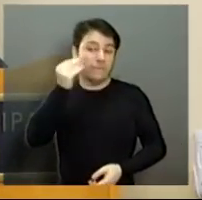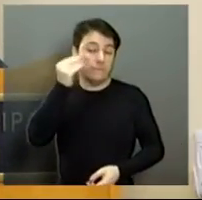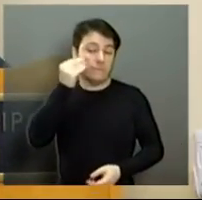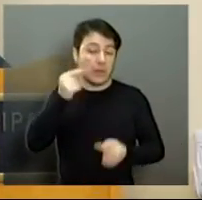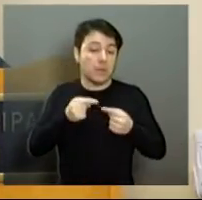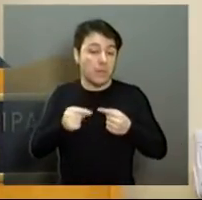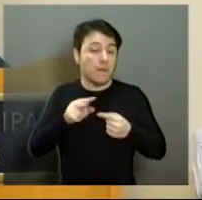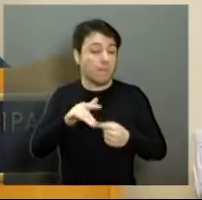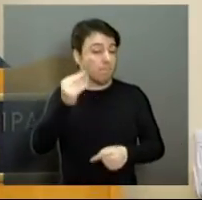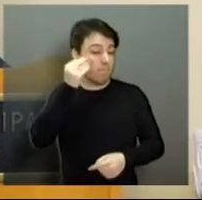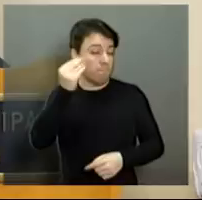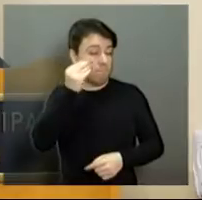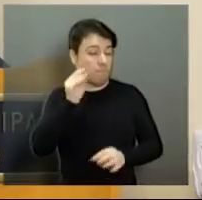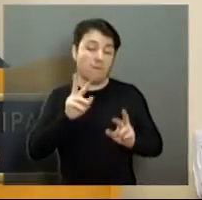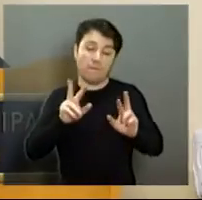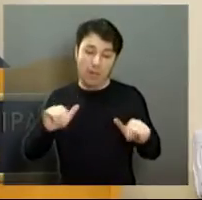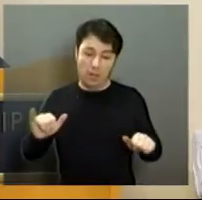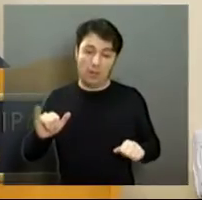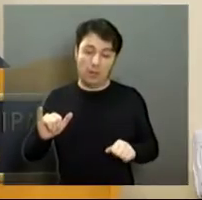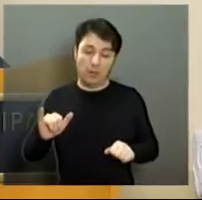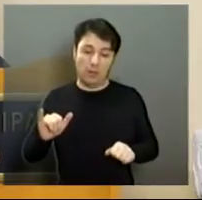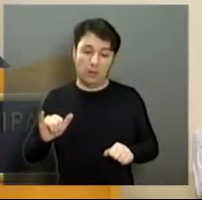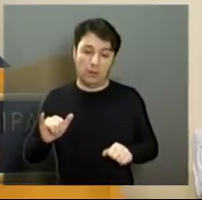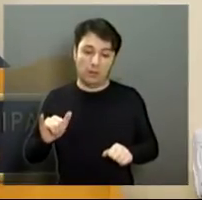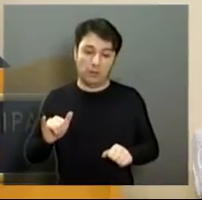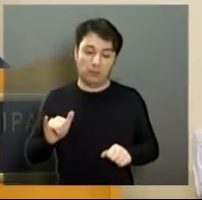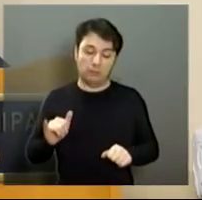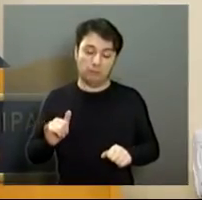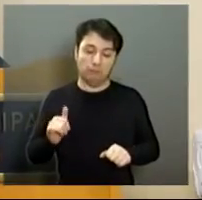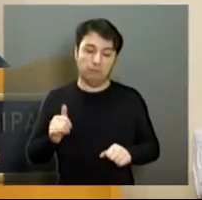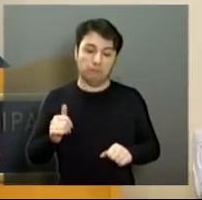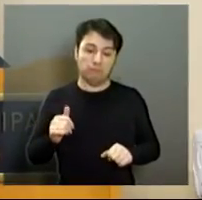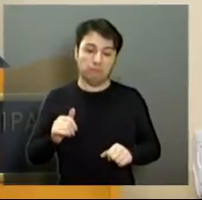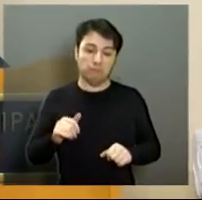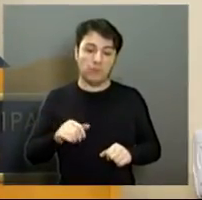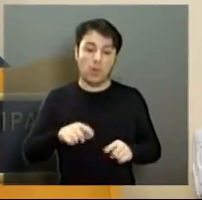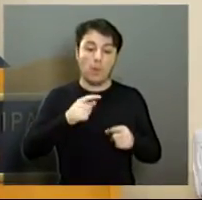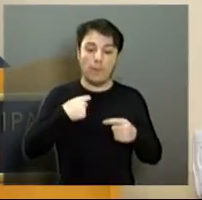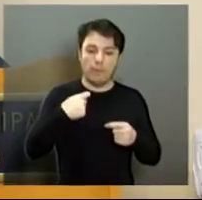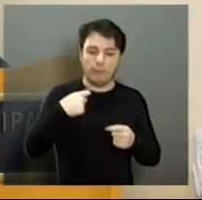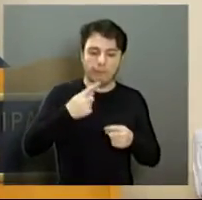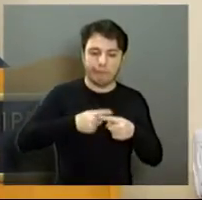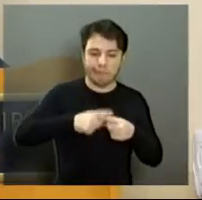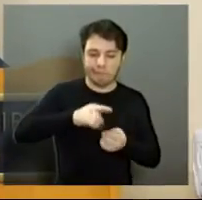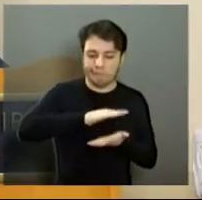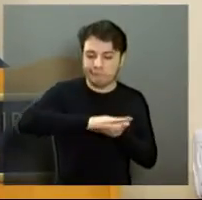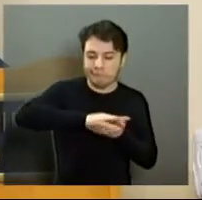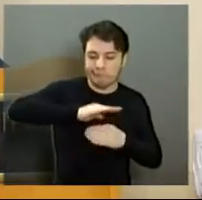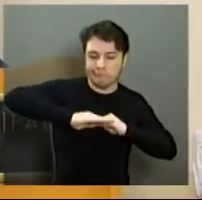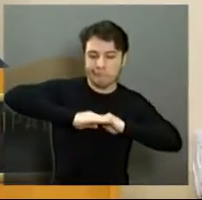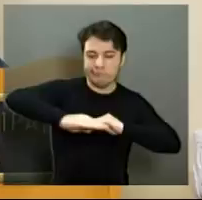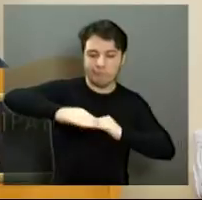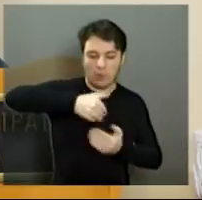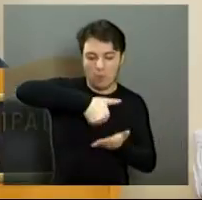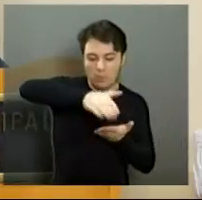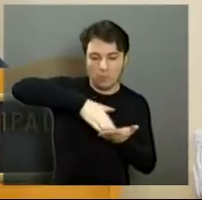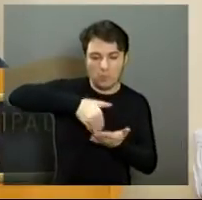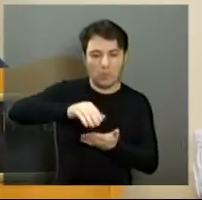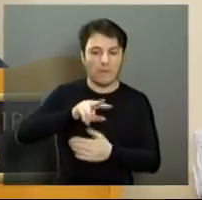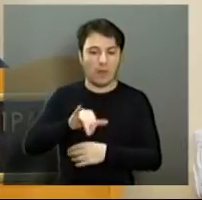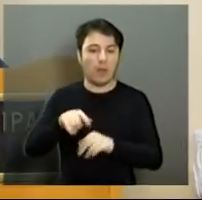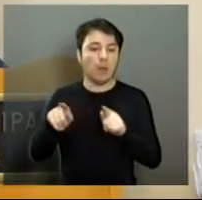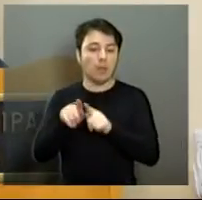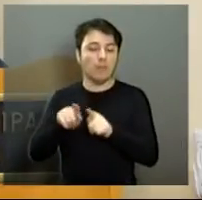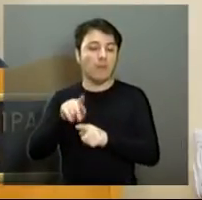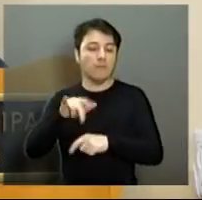está indo lá no local, no mínimo, estar fazendo as sinalizações de solo e também já está programado o